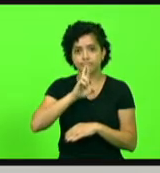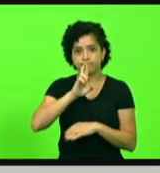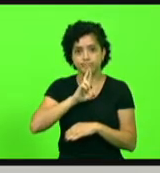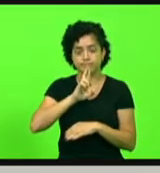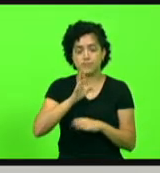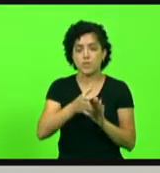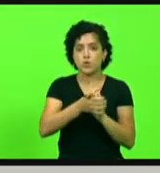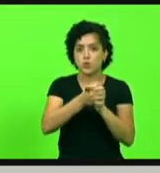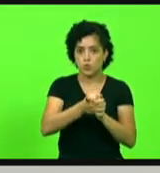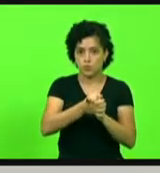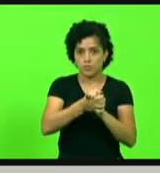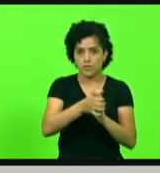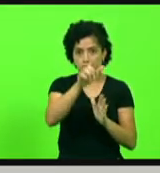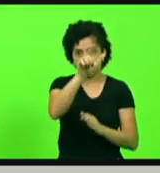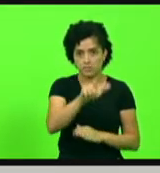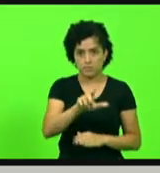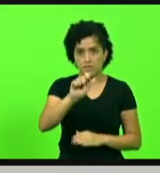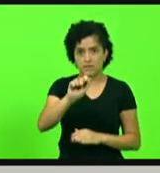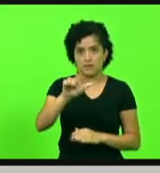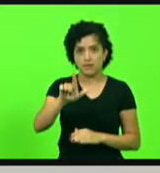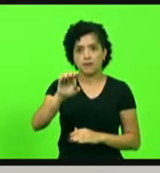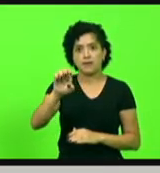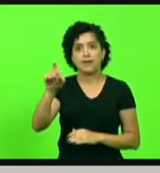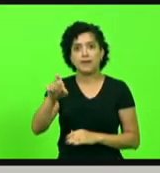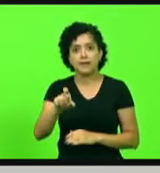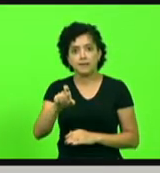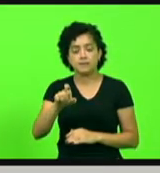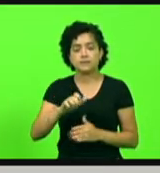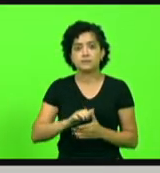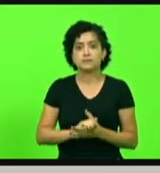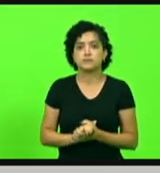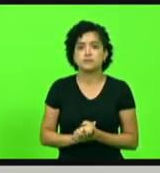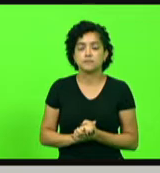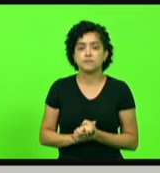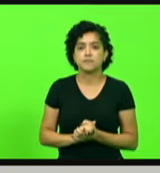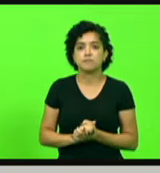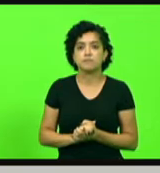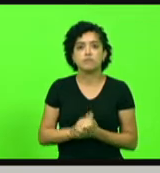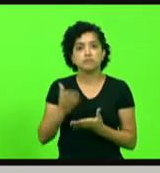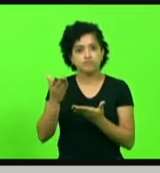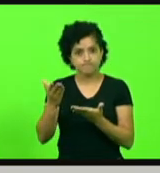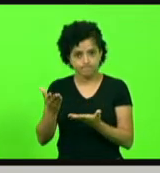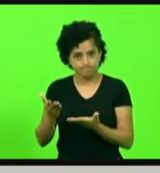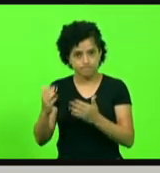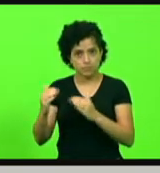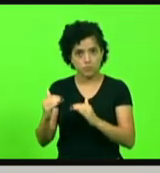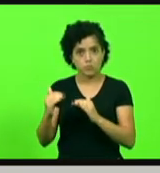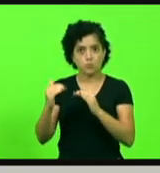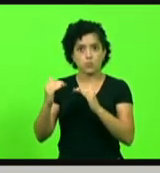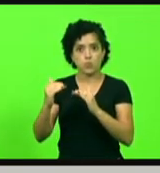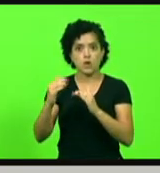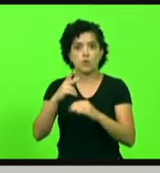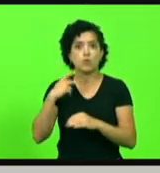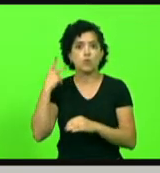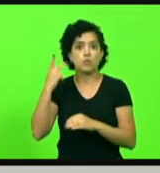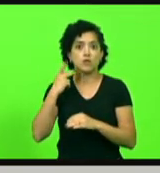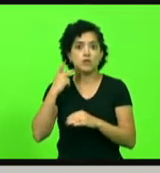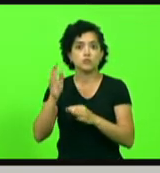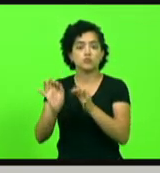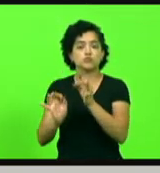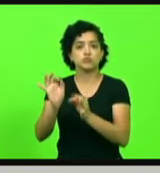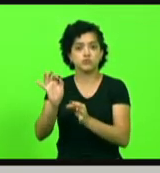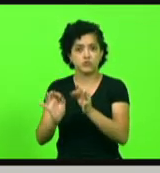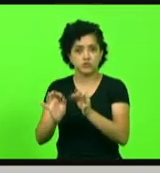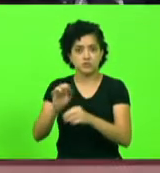Cumprimentando o senhor Alex Sandro Teixeira da Cruz. Por sua ascensão ao cargo de Procurador de Justiça de Santa